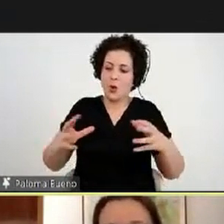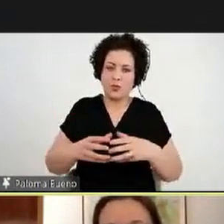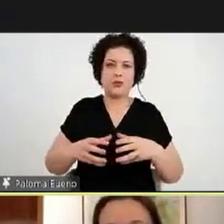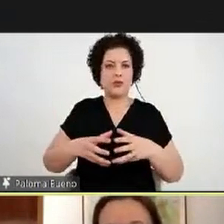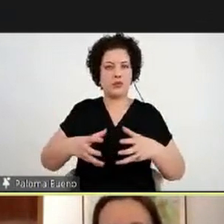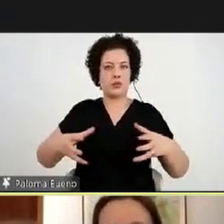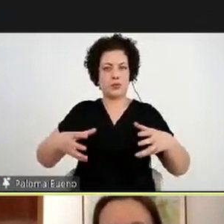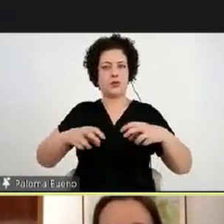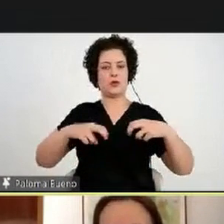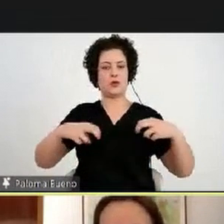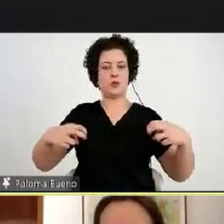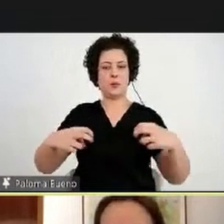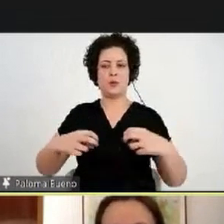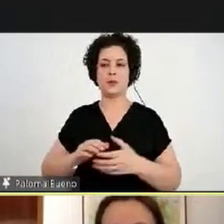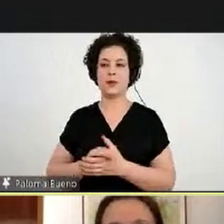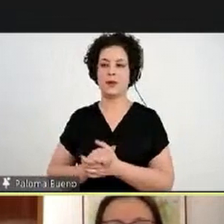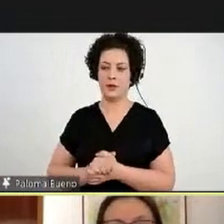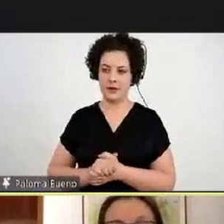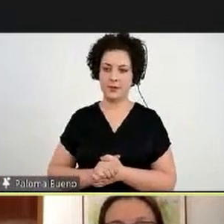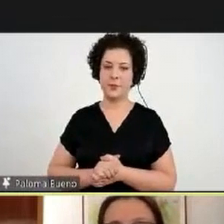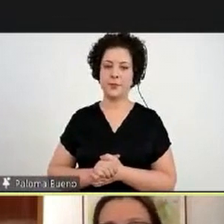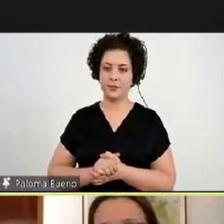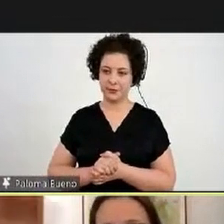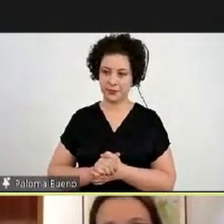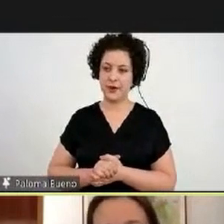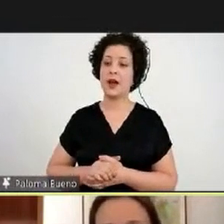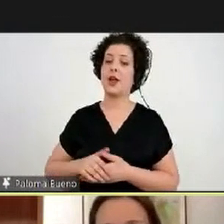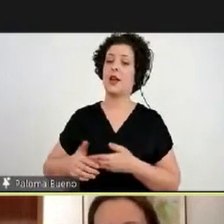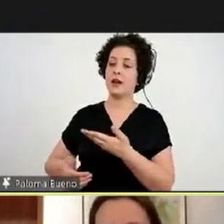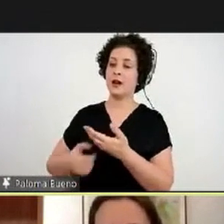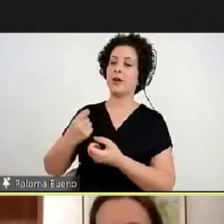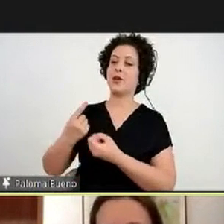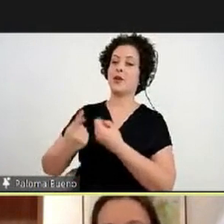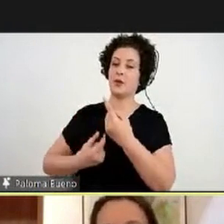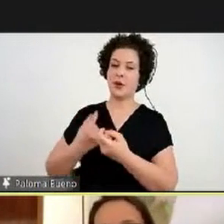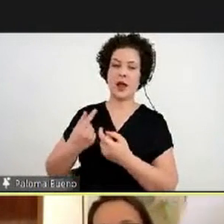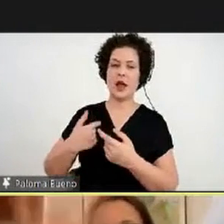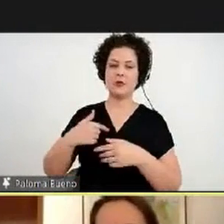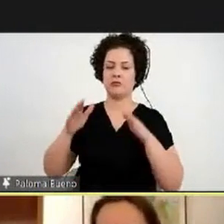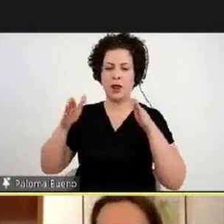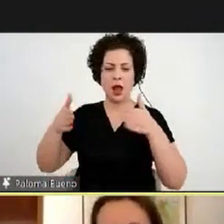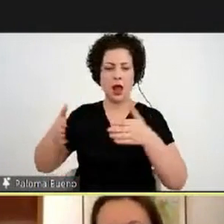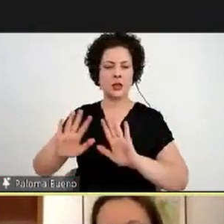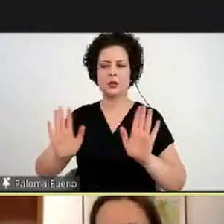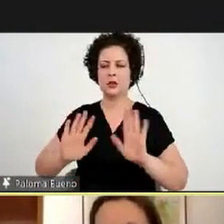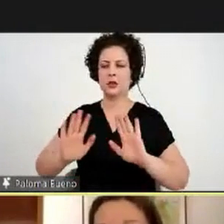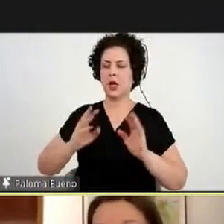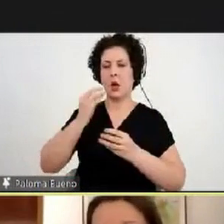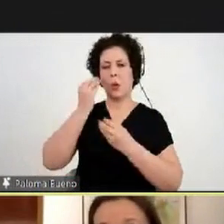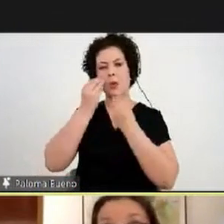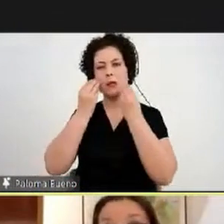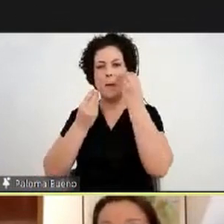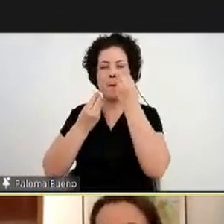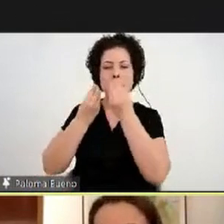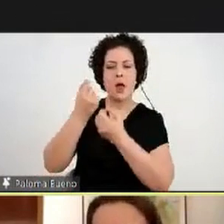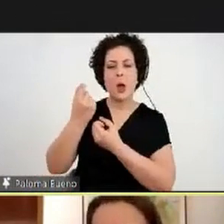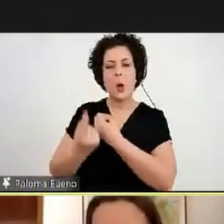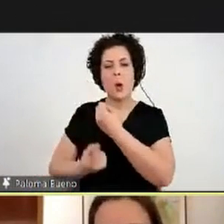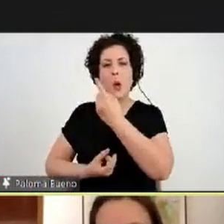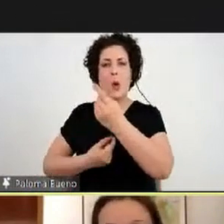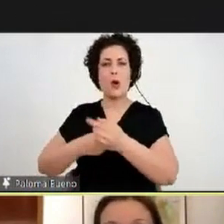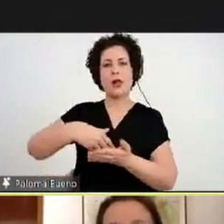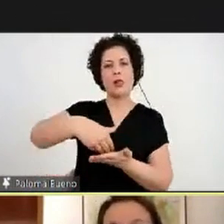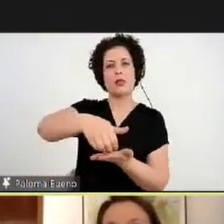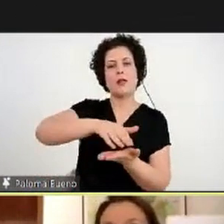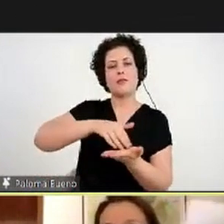estou seguindo e aqui algumas, não vou me deter, são algumas experiências de ateliê que acontecem